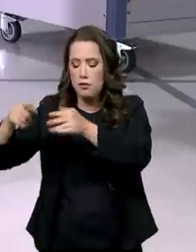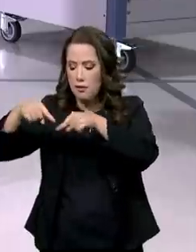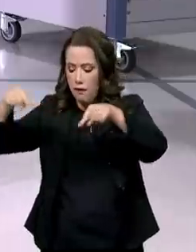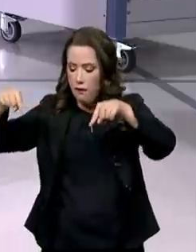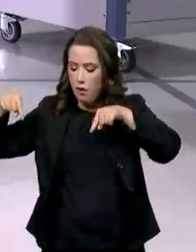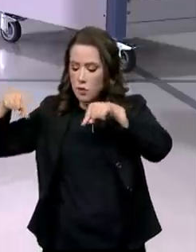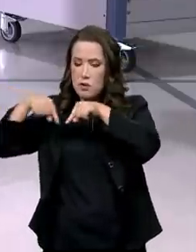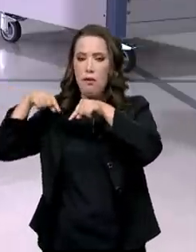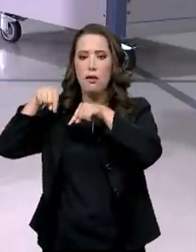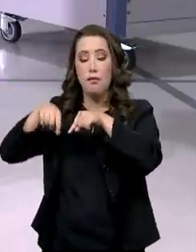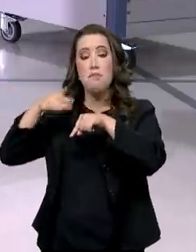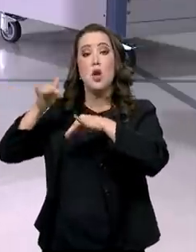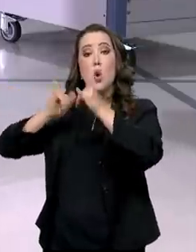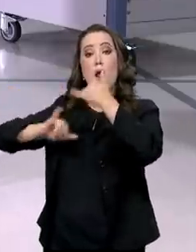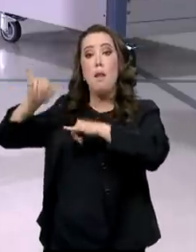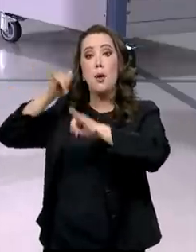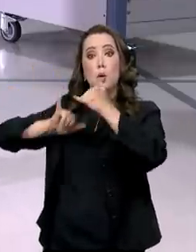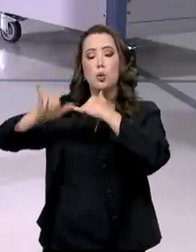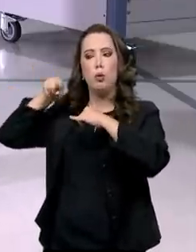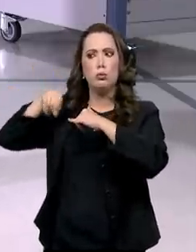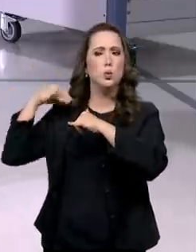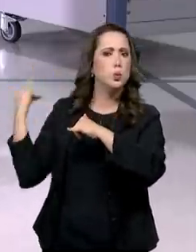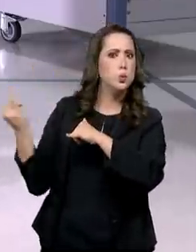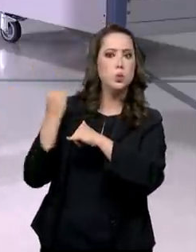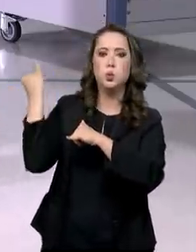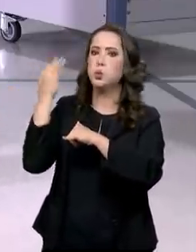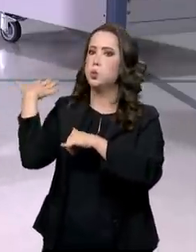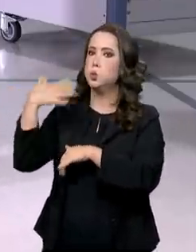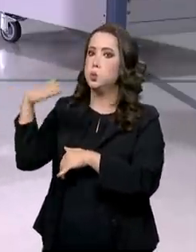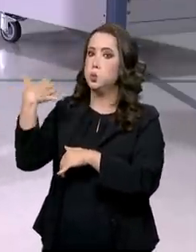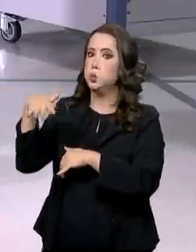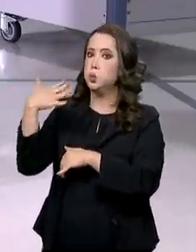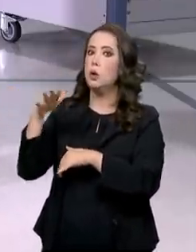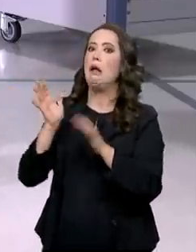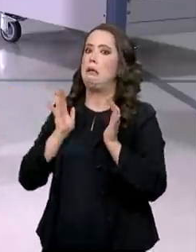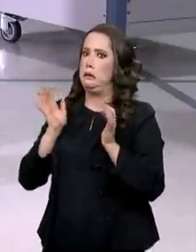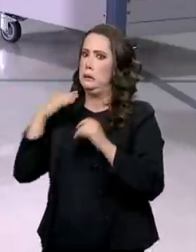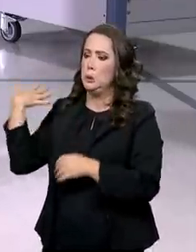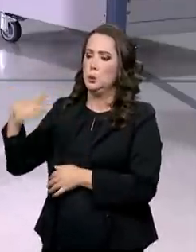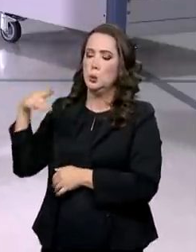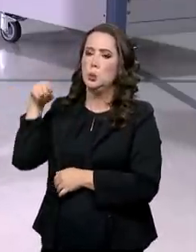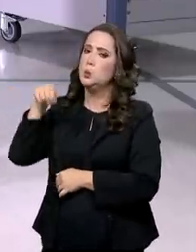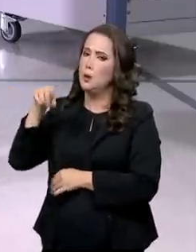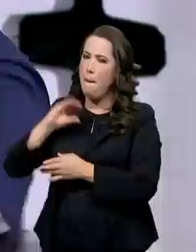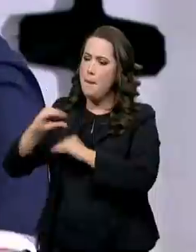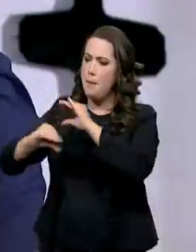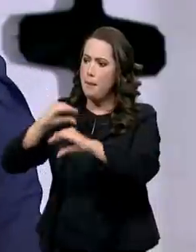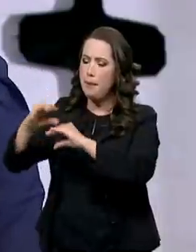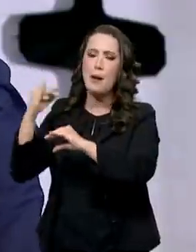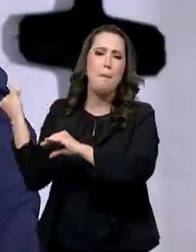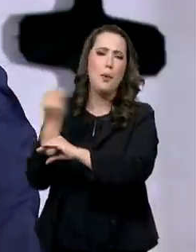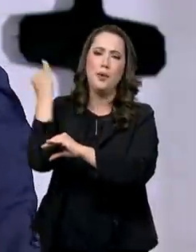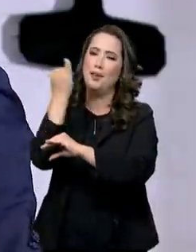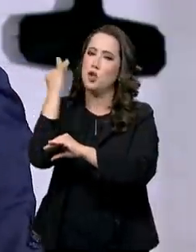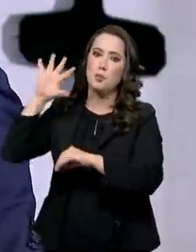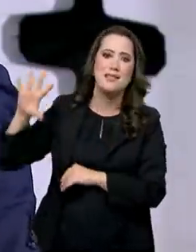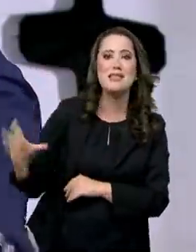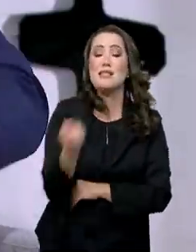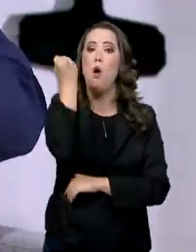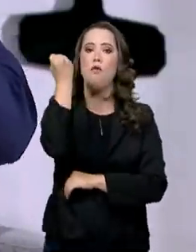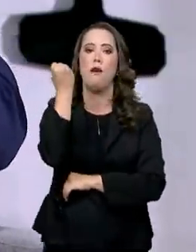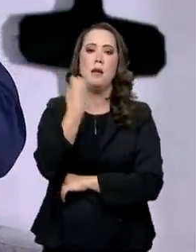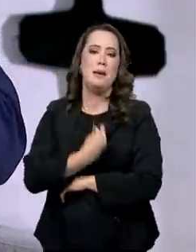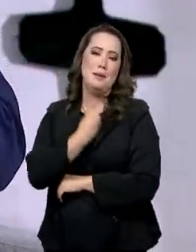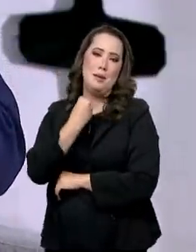um laboratório bastante caro, mas é um investimento que vale a pena, que vai salvar milhões de vidas.